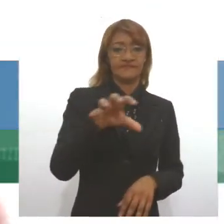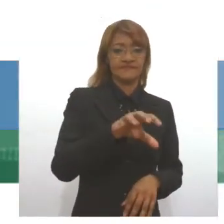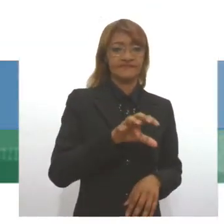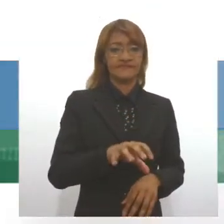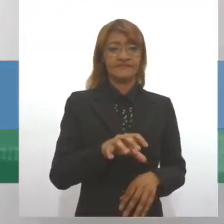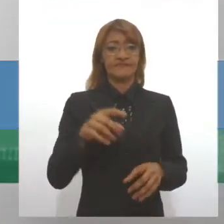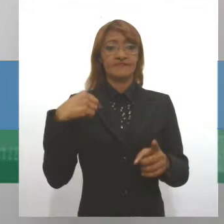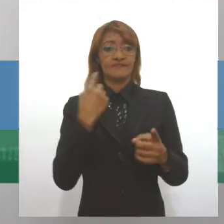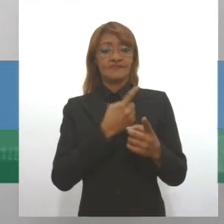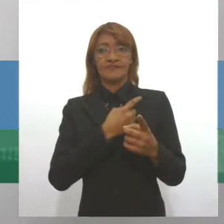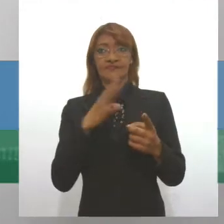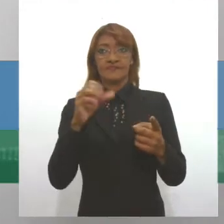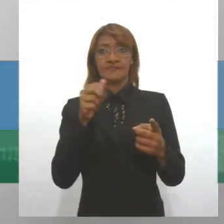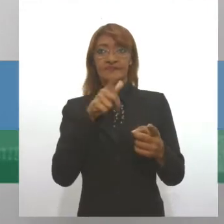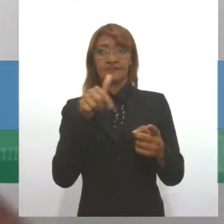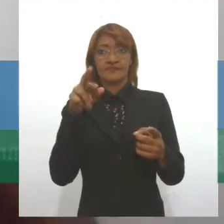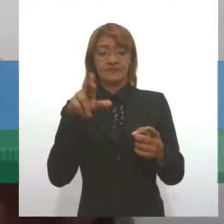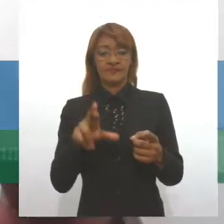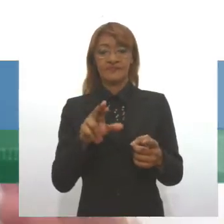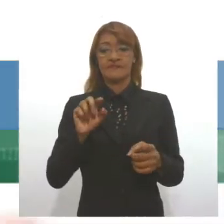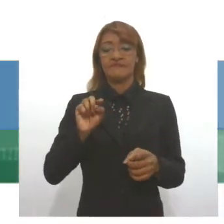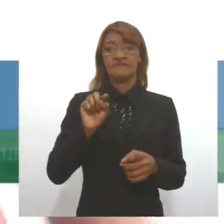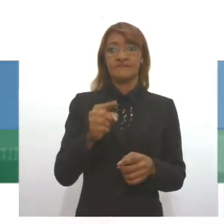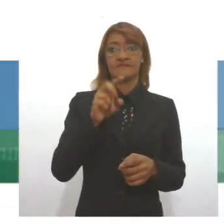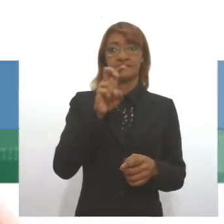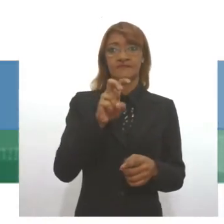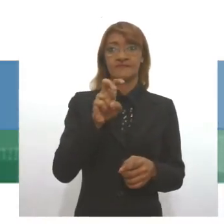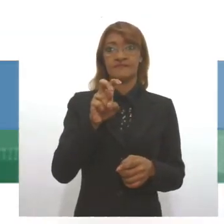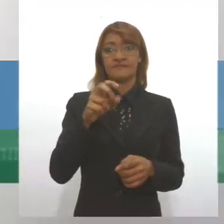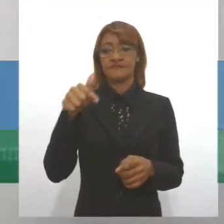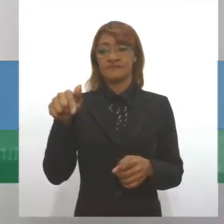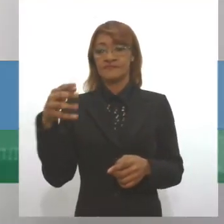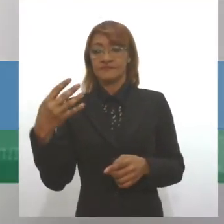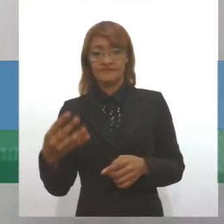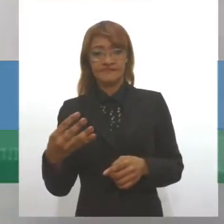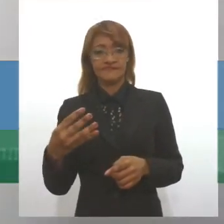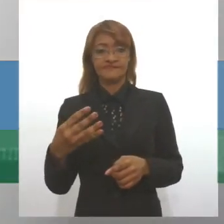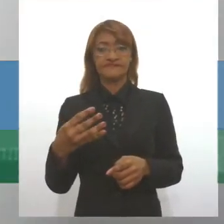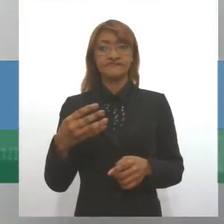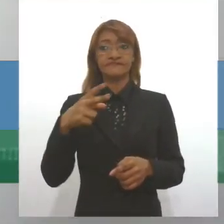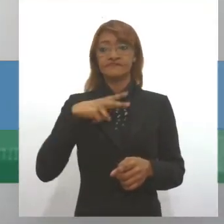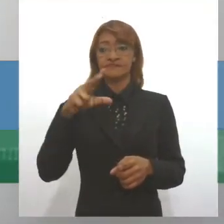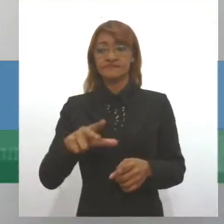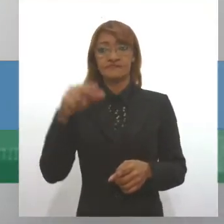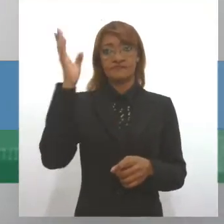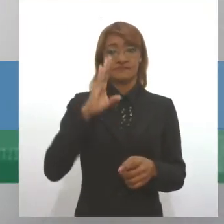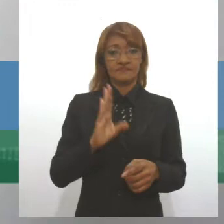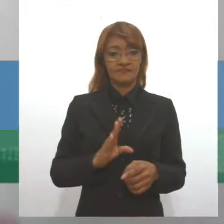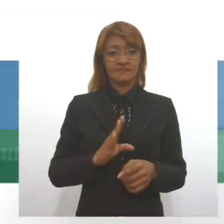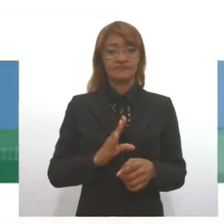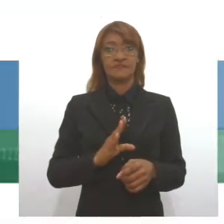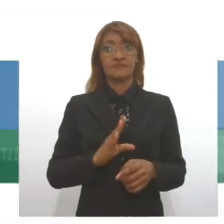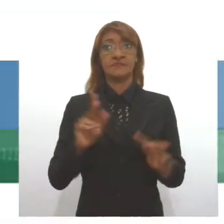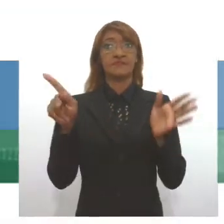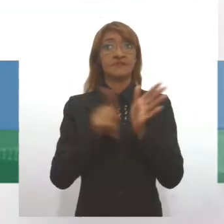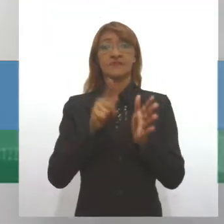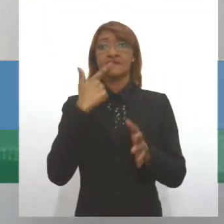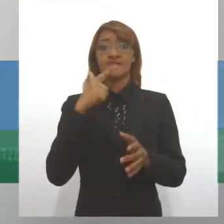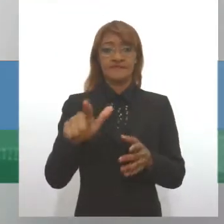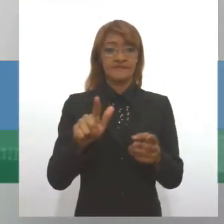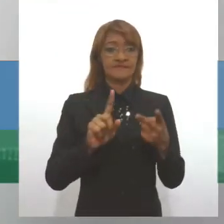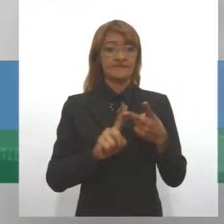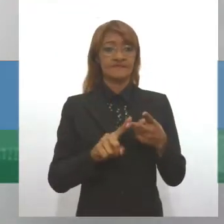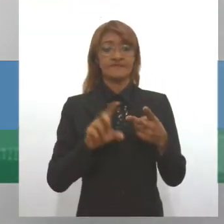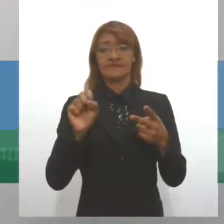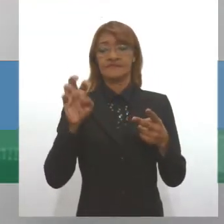nós, nós chegamos aqui em 1574, nossa origem é Espanha, Portugal e Brasil. Nós temos nosso dialeto próprio, tem o Sinti e